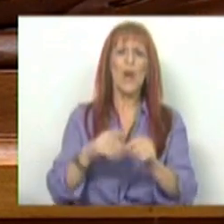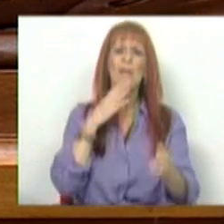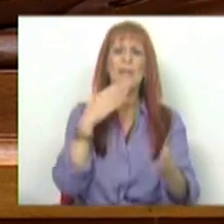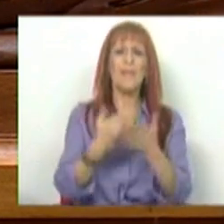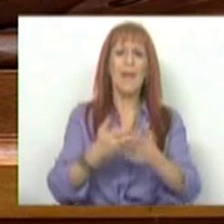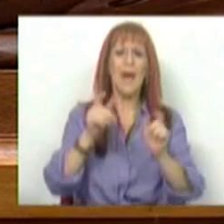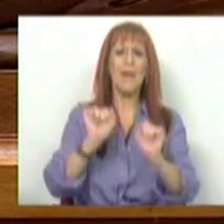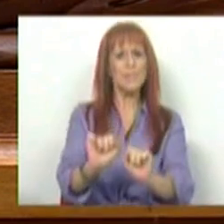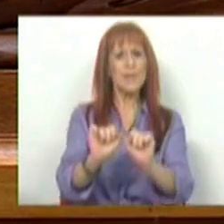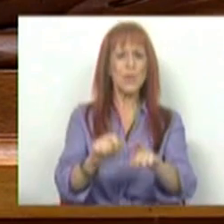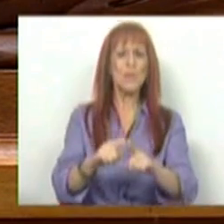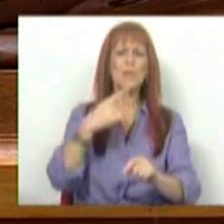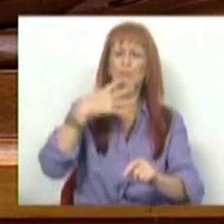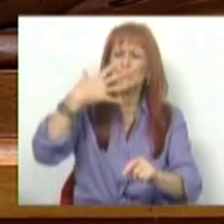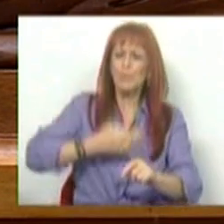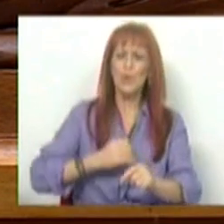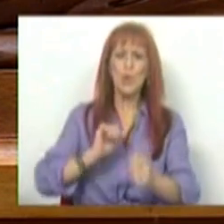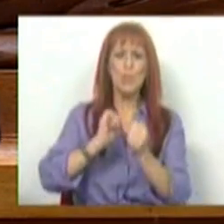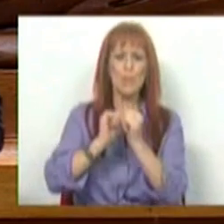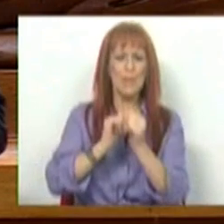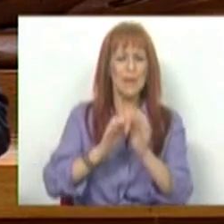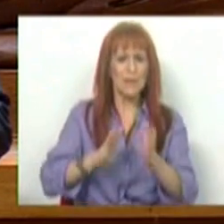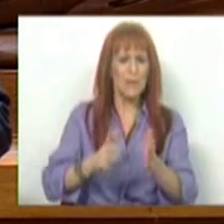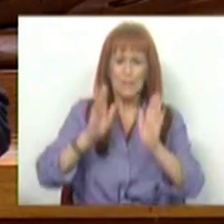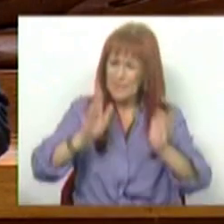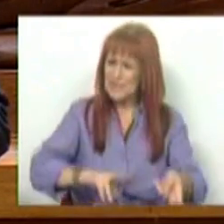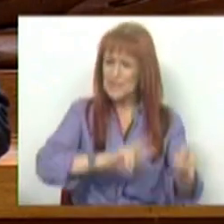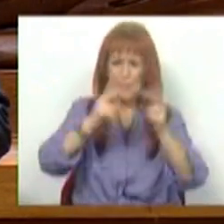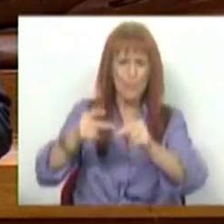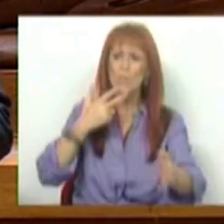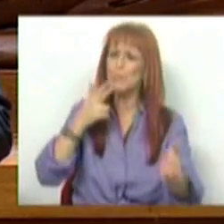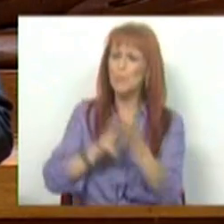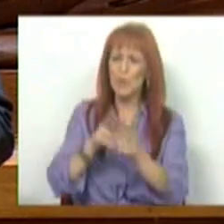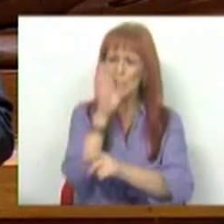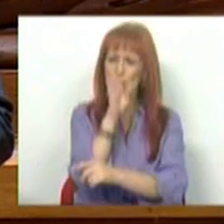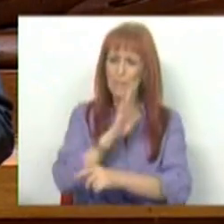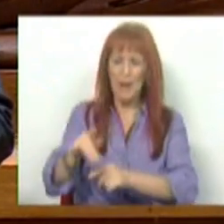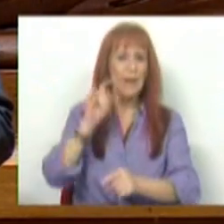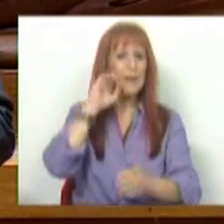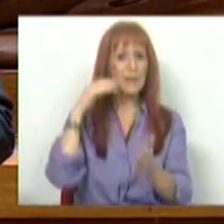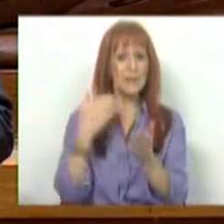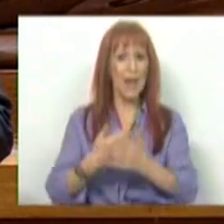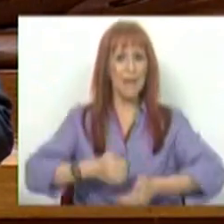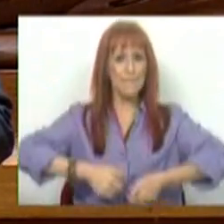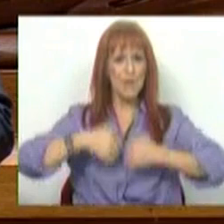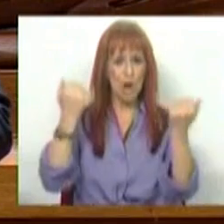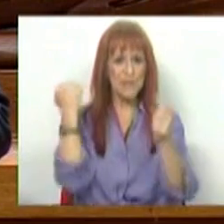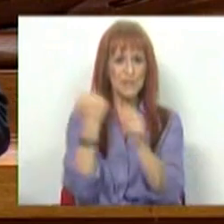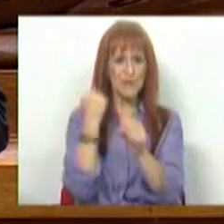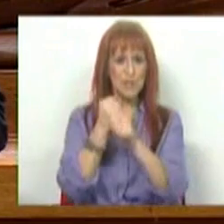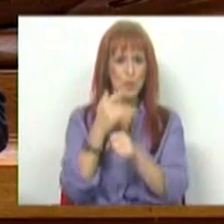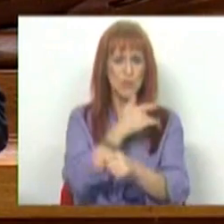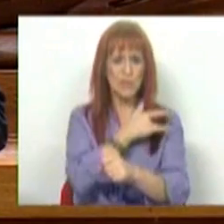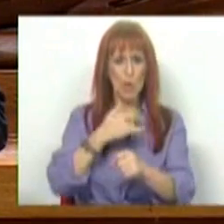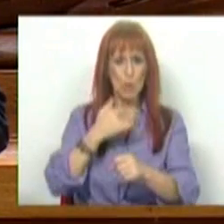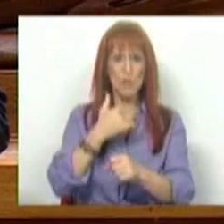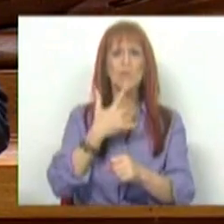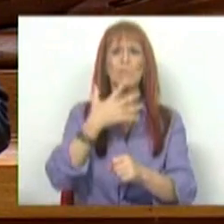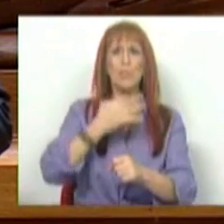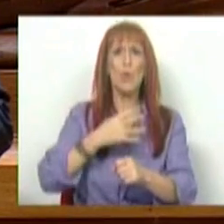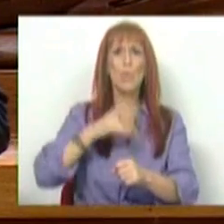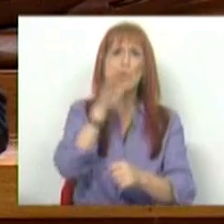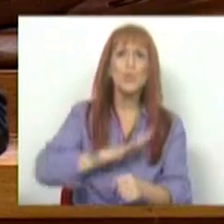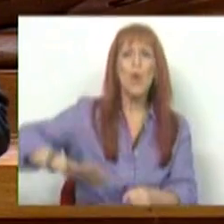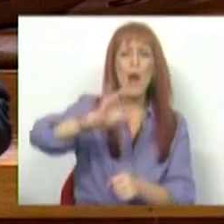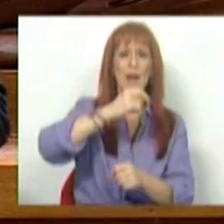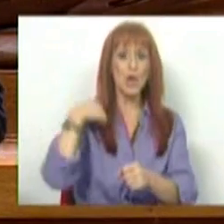deixar a sua plenitude no papel. Tem de passar à realidade para garantir melhores serviços de saúde em todo o país.